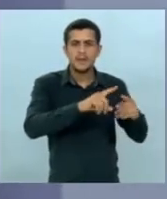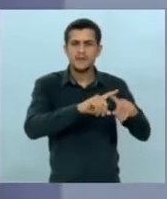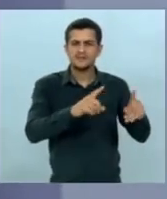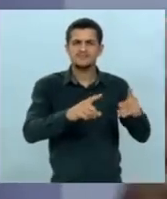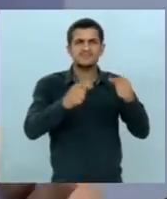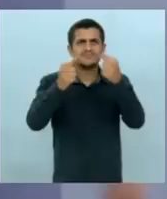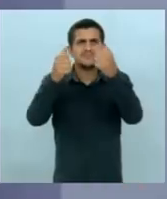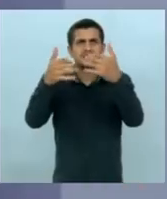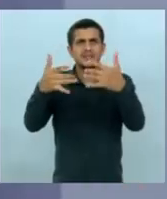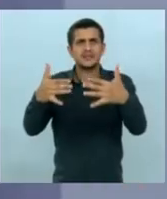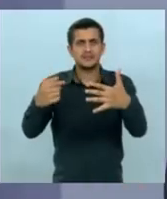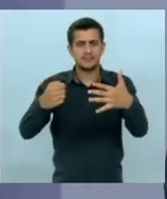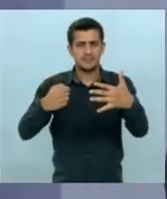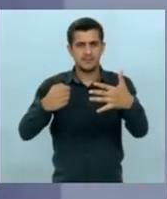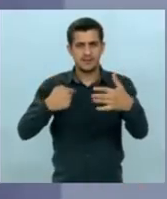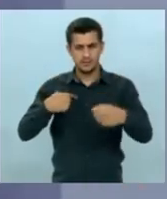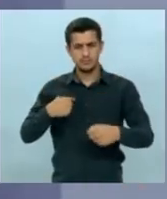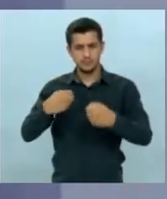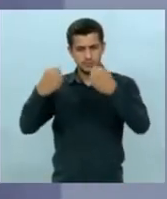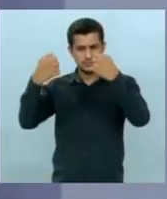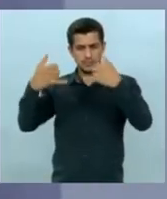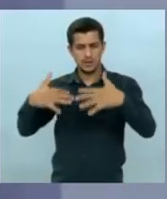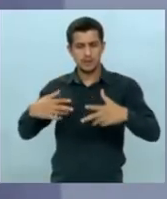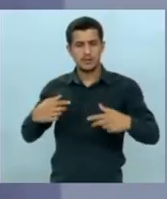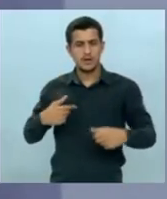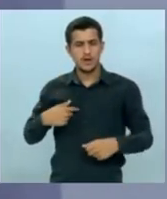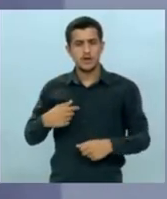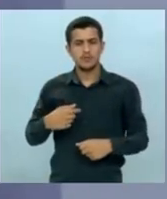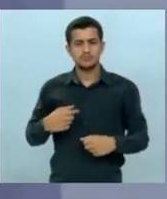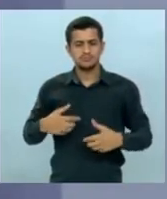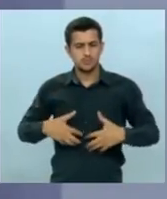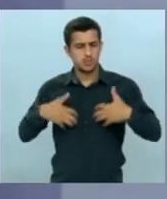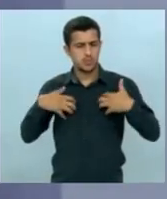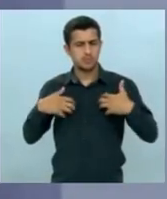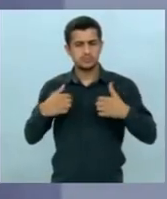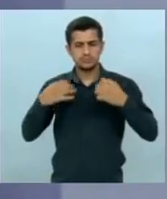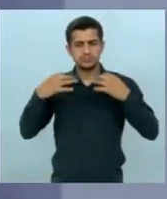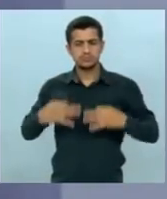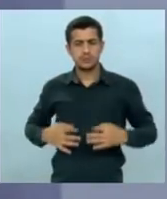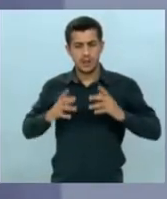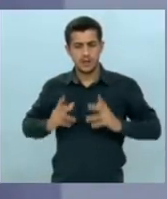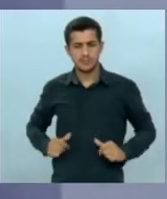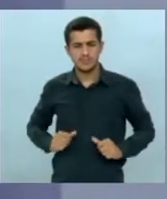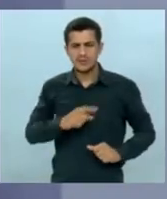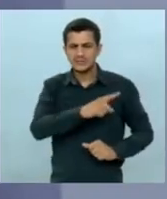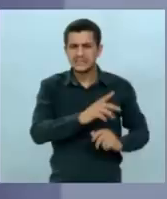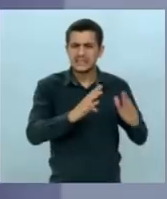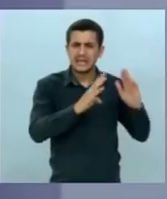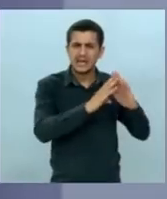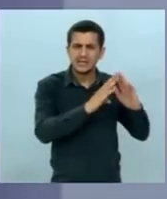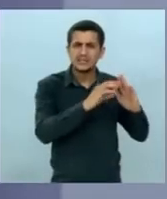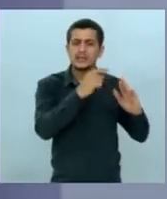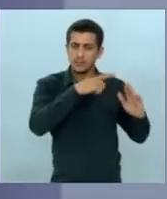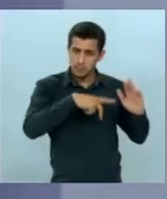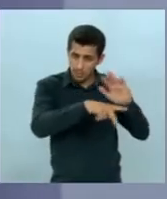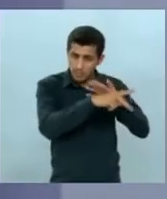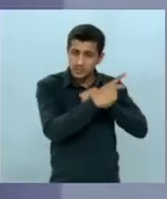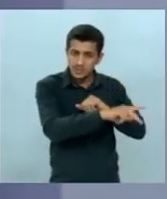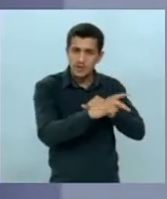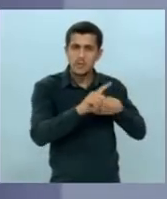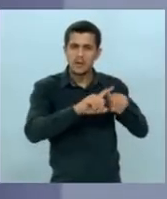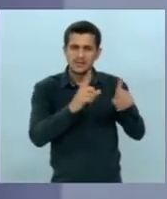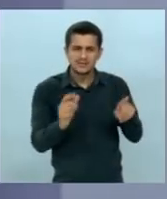você que se diz todo o paladino da moral recebia auxílio moradia mesmo tendo casa própria